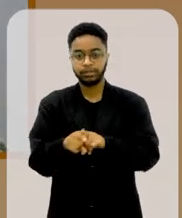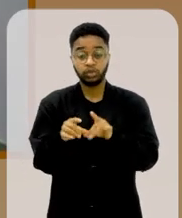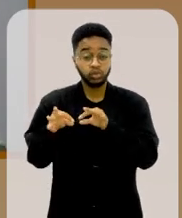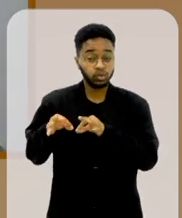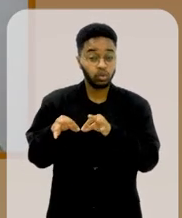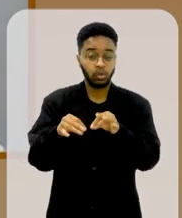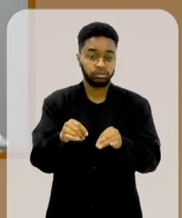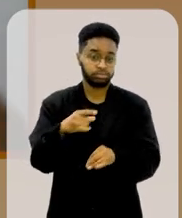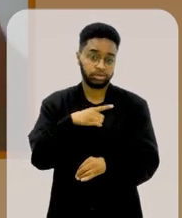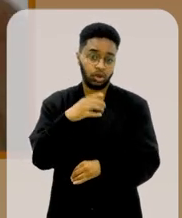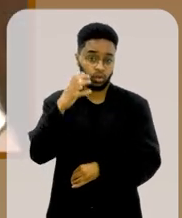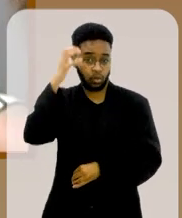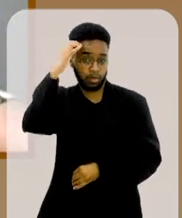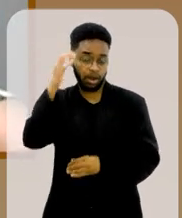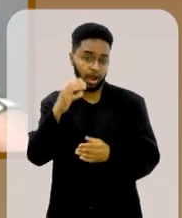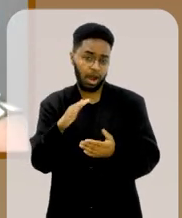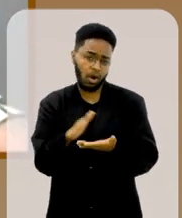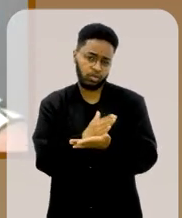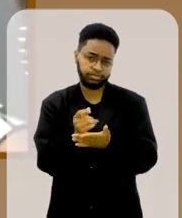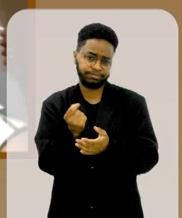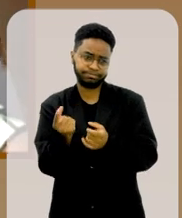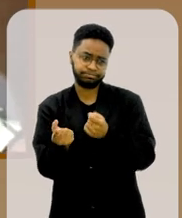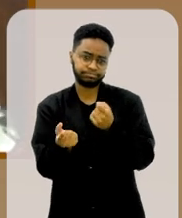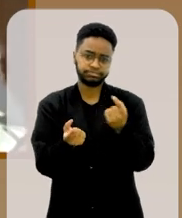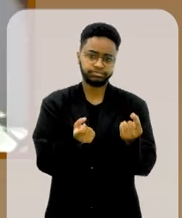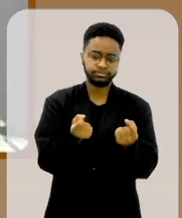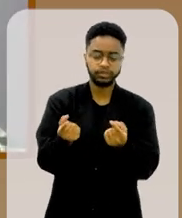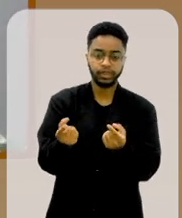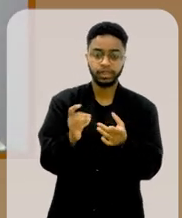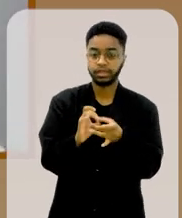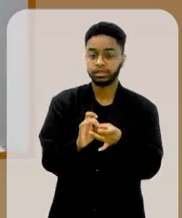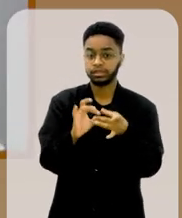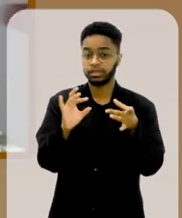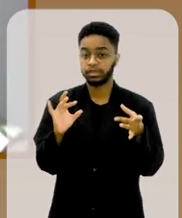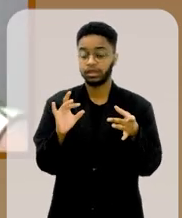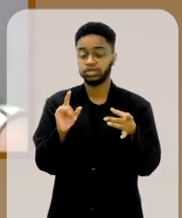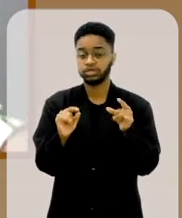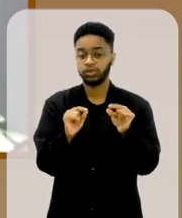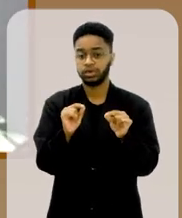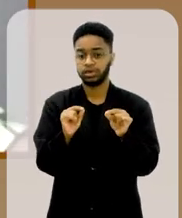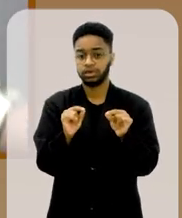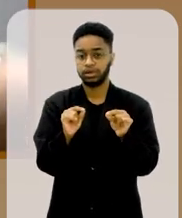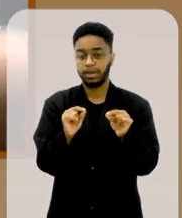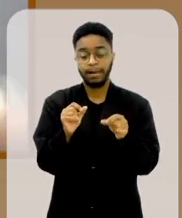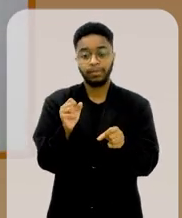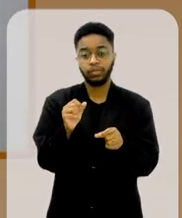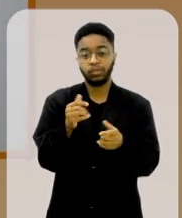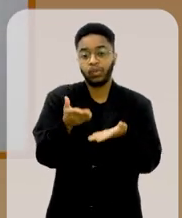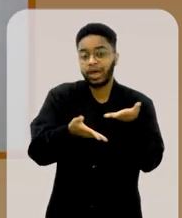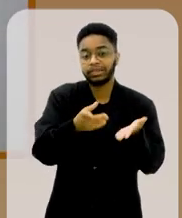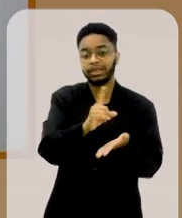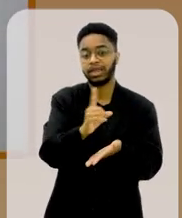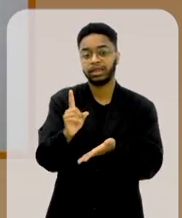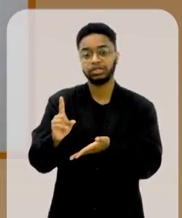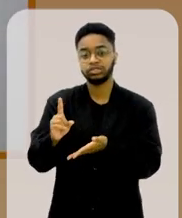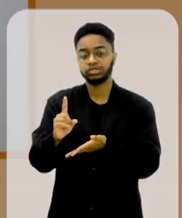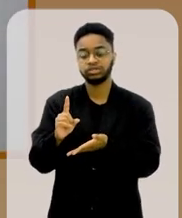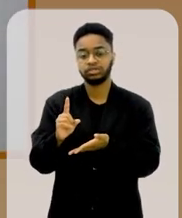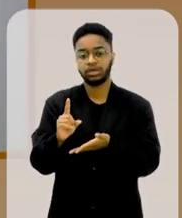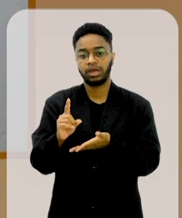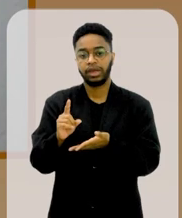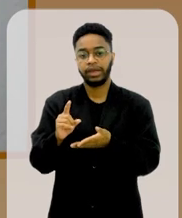elas, que uma ou outra tem deixado de atender ao que